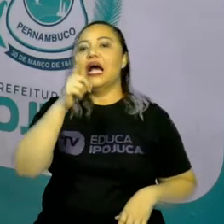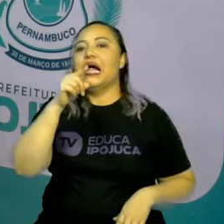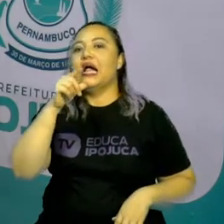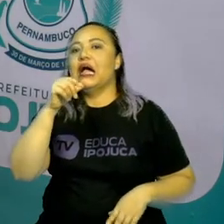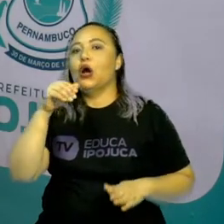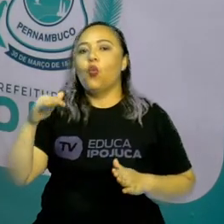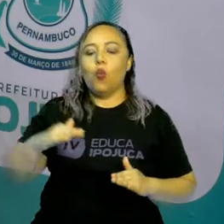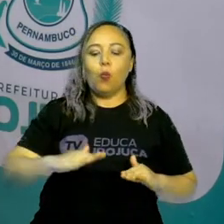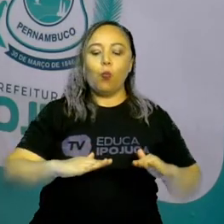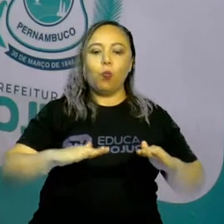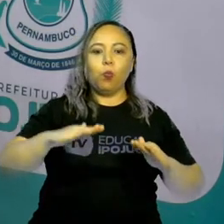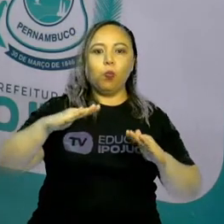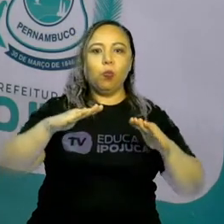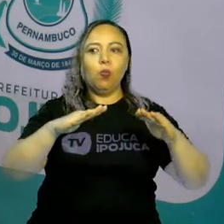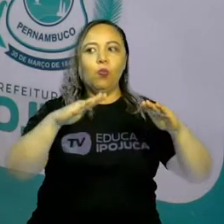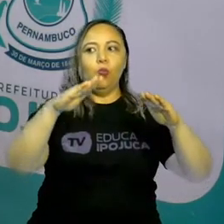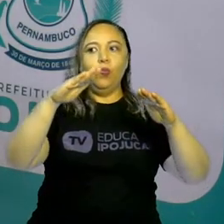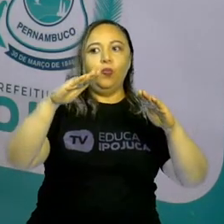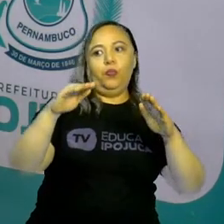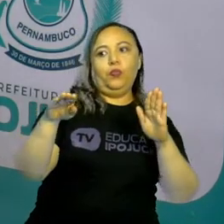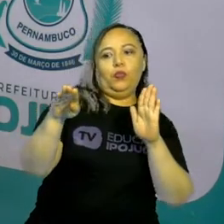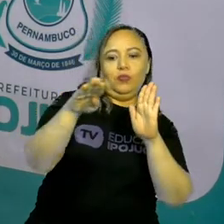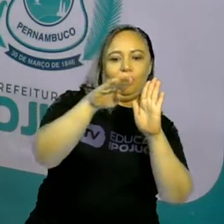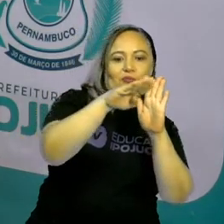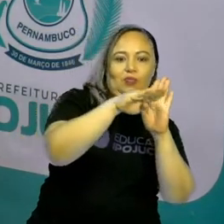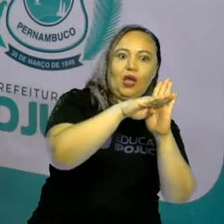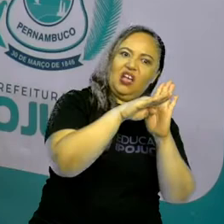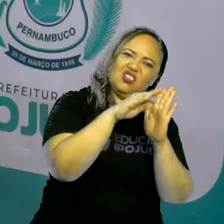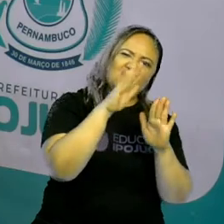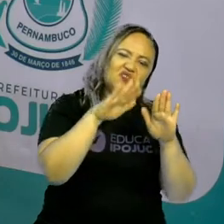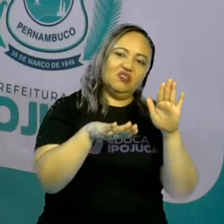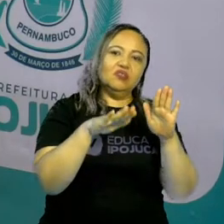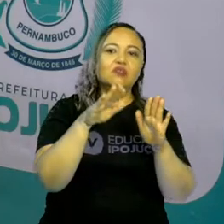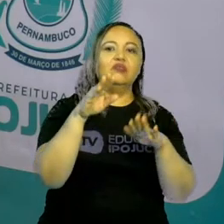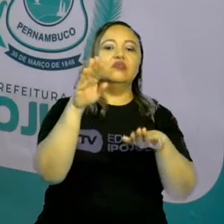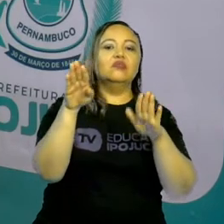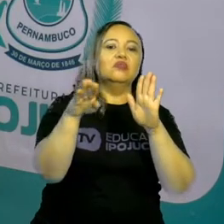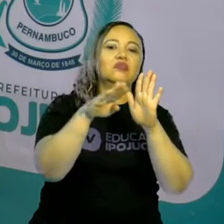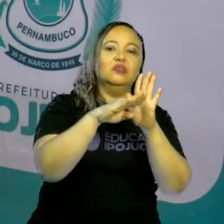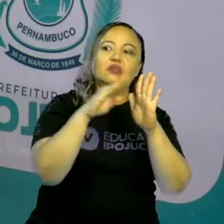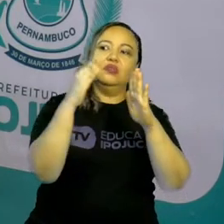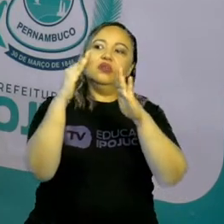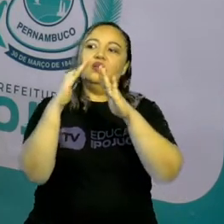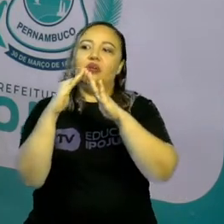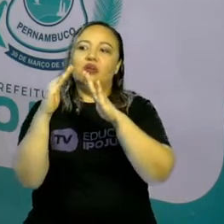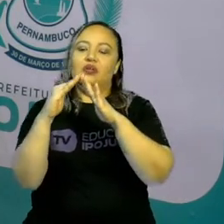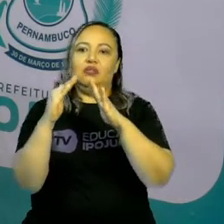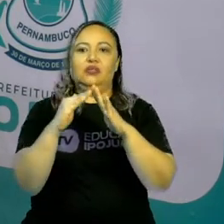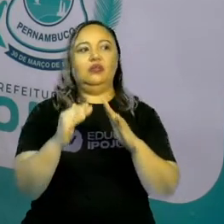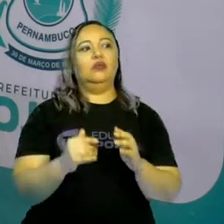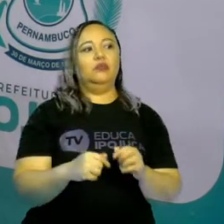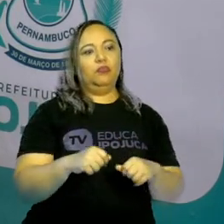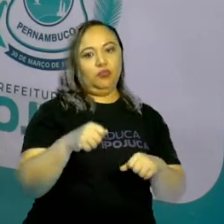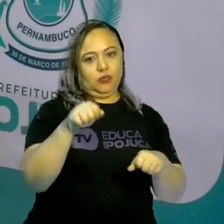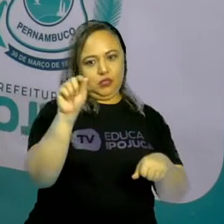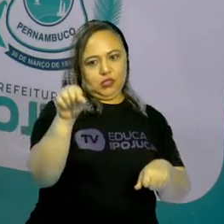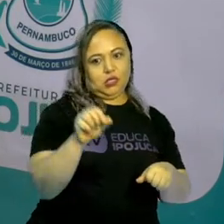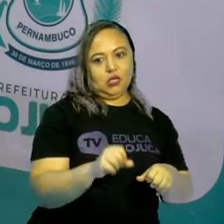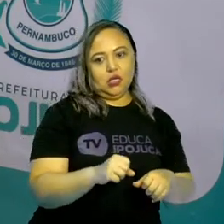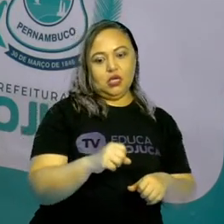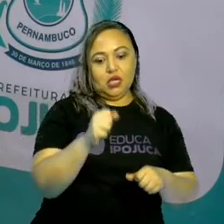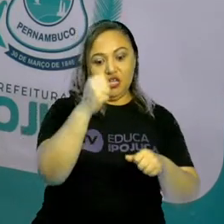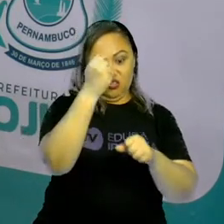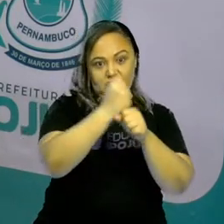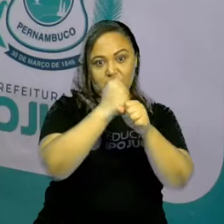água. Aí é aquele difícil acesso que eu falei para vocês. Fica tudo descontrolado, porque as pessoas não têm como estar